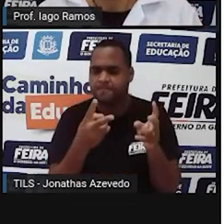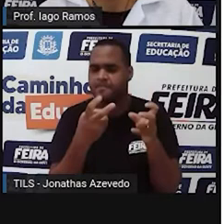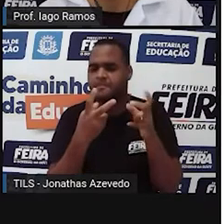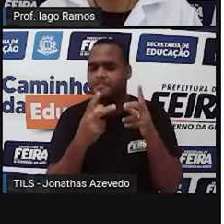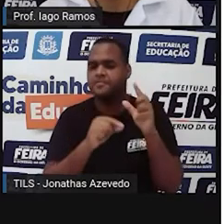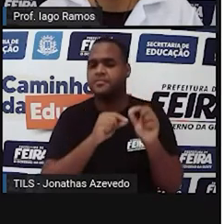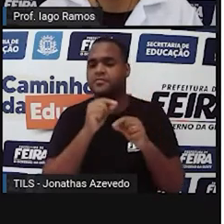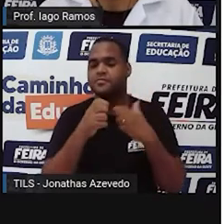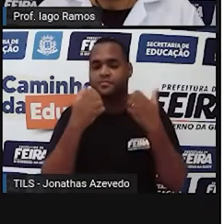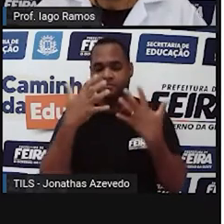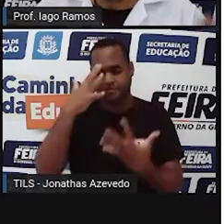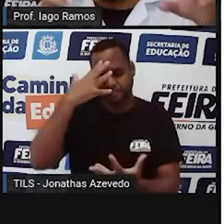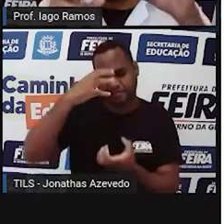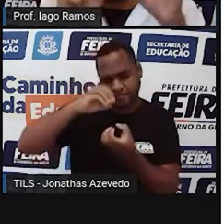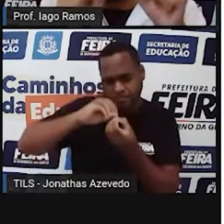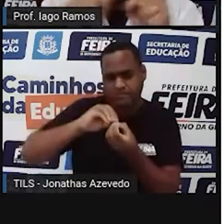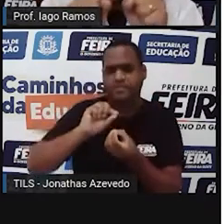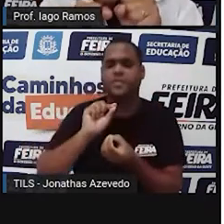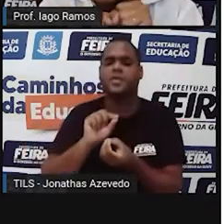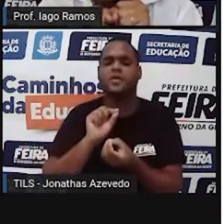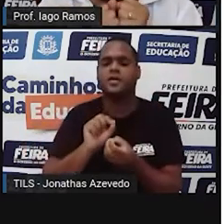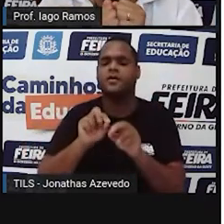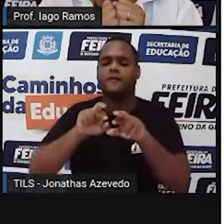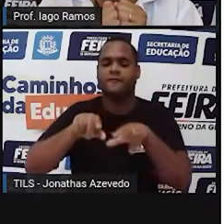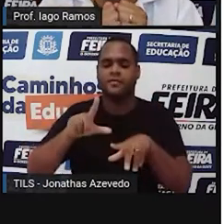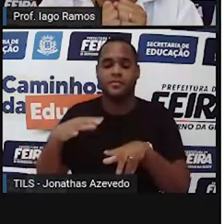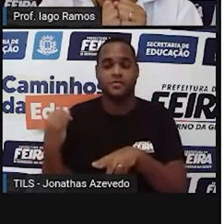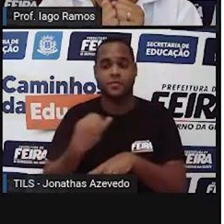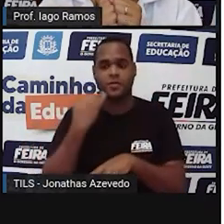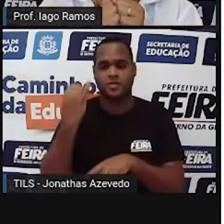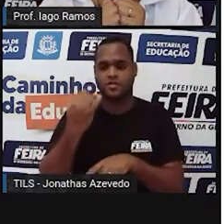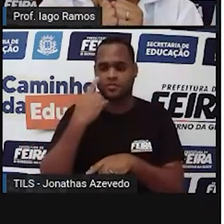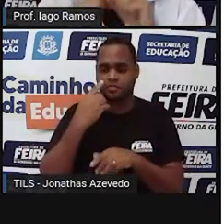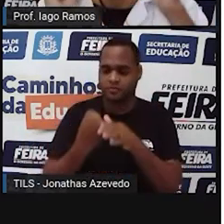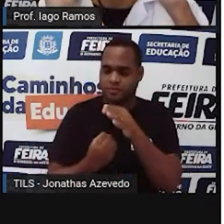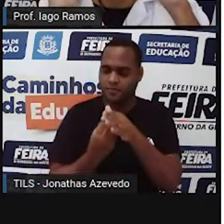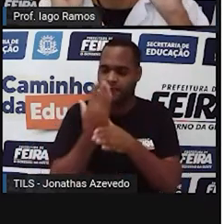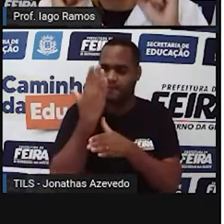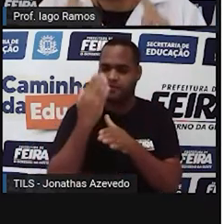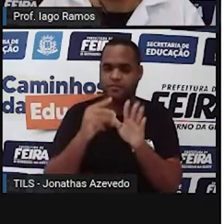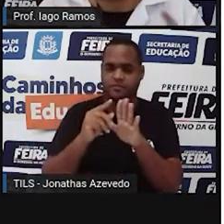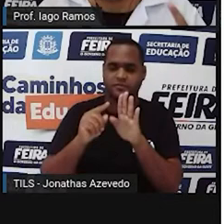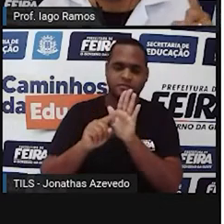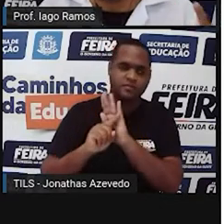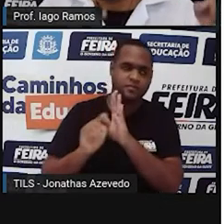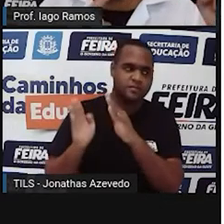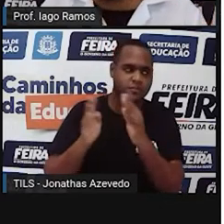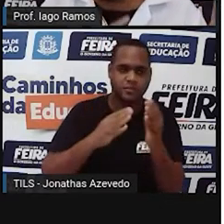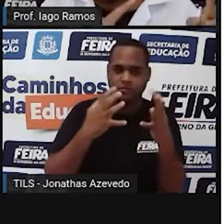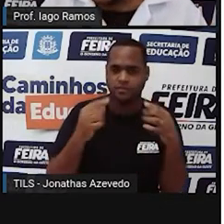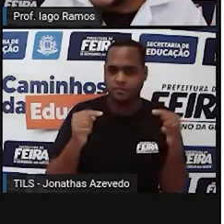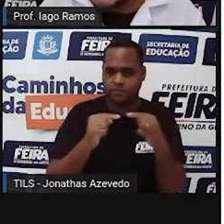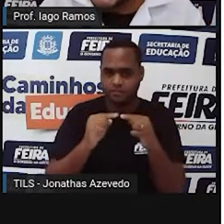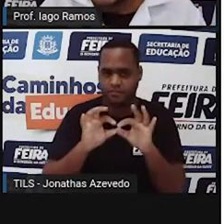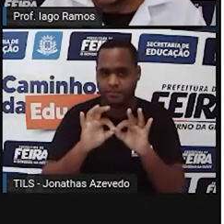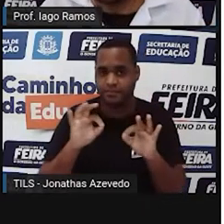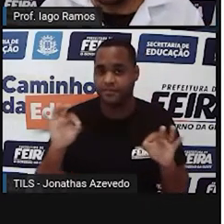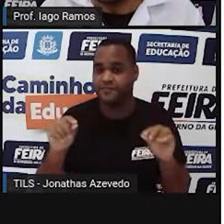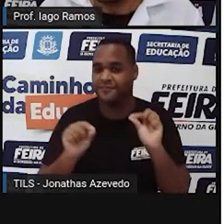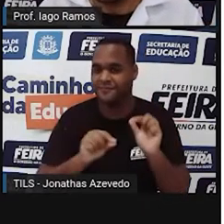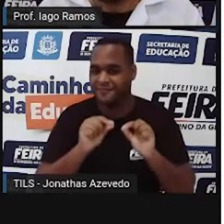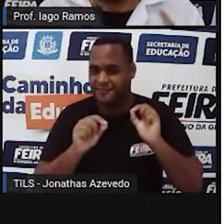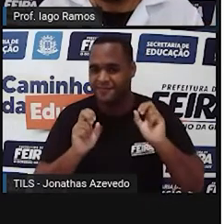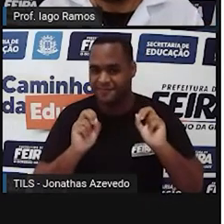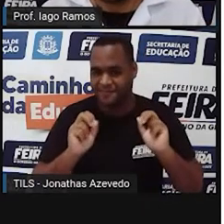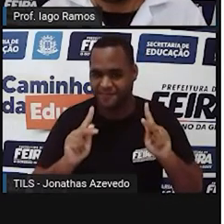se a gente entendeu coisas importantes que vão aparecer nesse vídeo e que tem a ver com medidas, tá